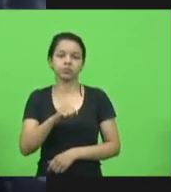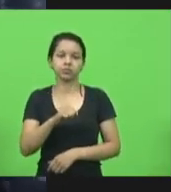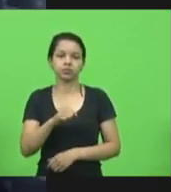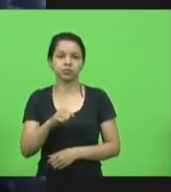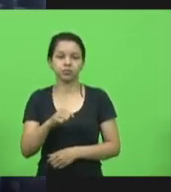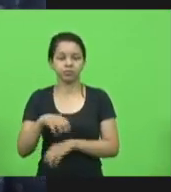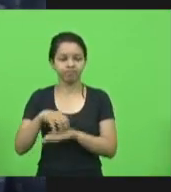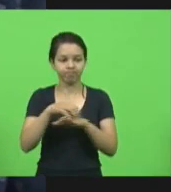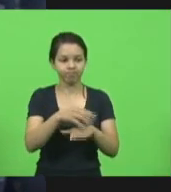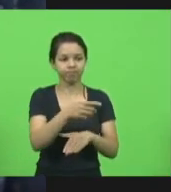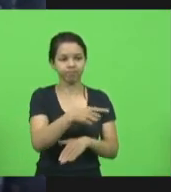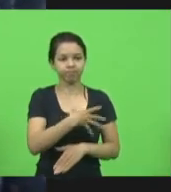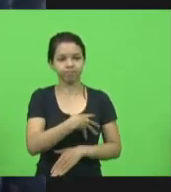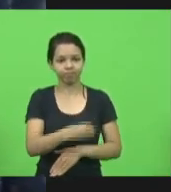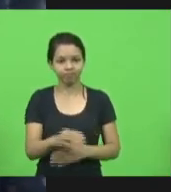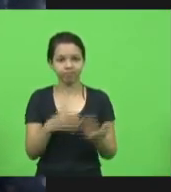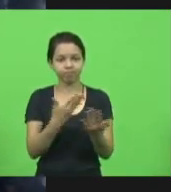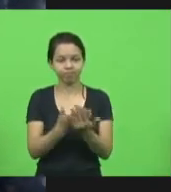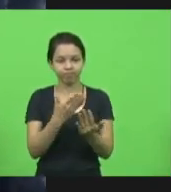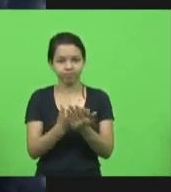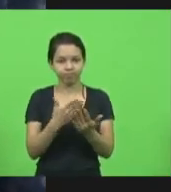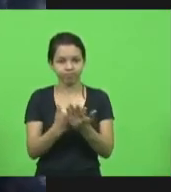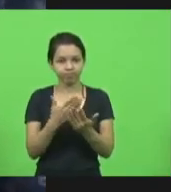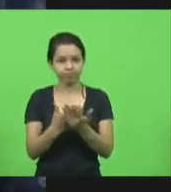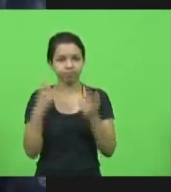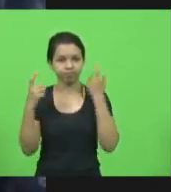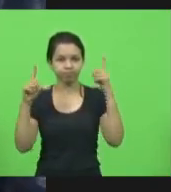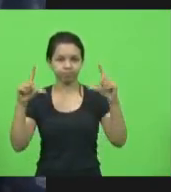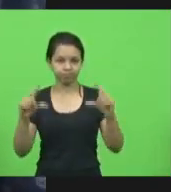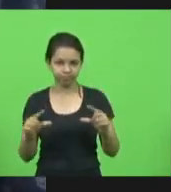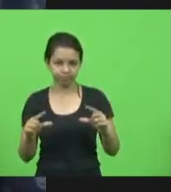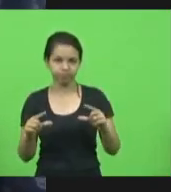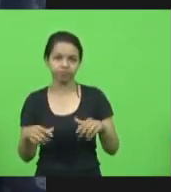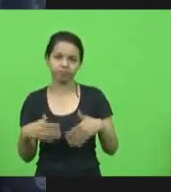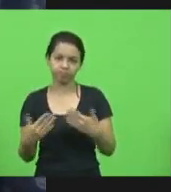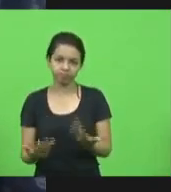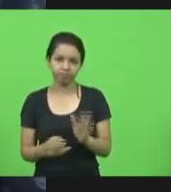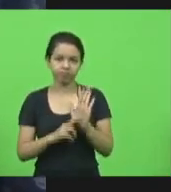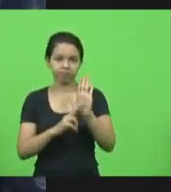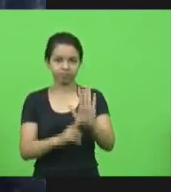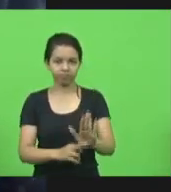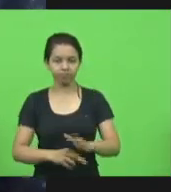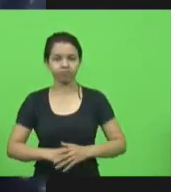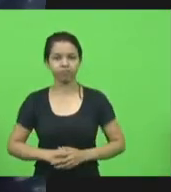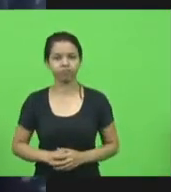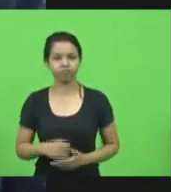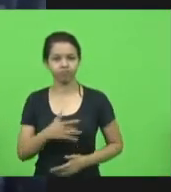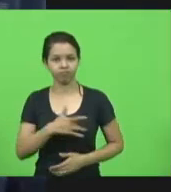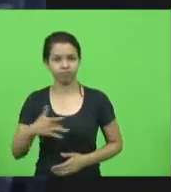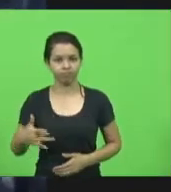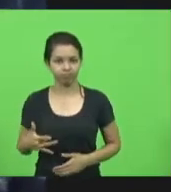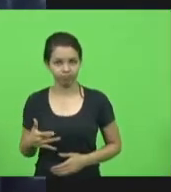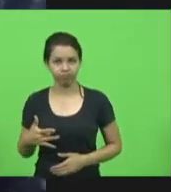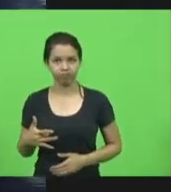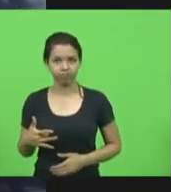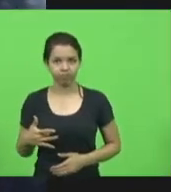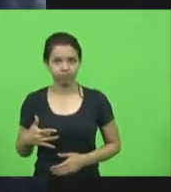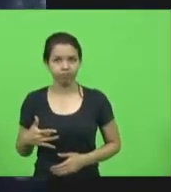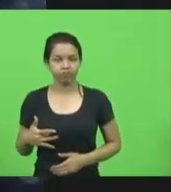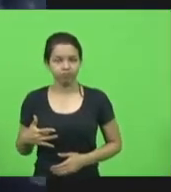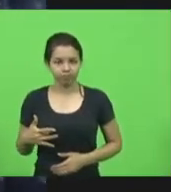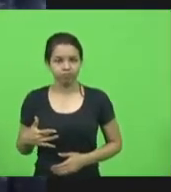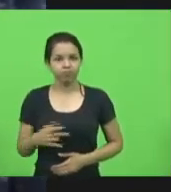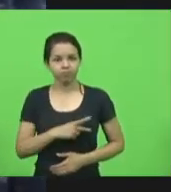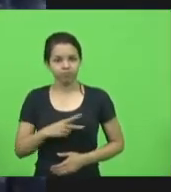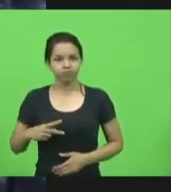nenhuma preocupação. Então, em nome da saúde pública, e como ex-integrante da nossa